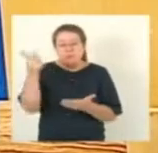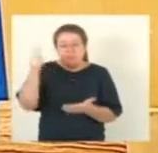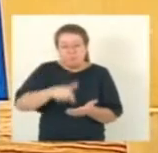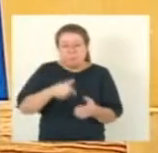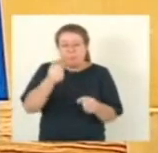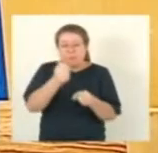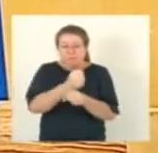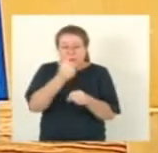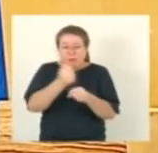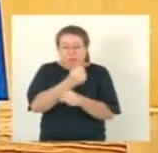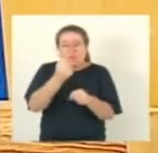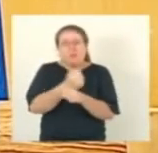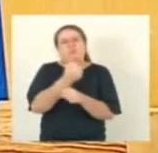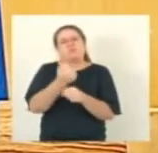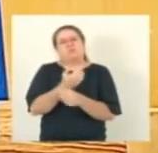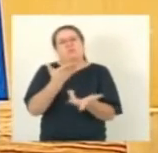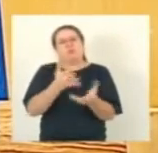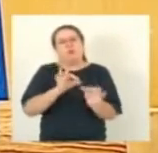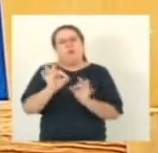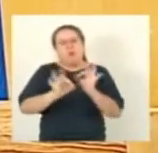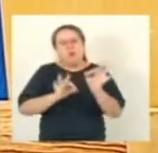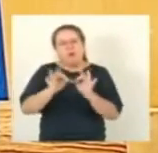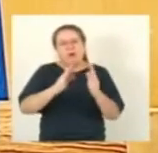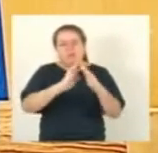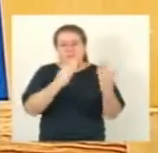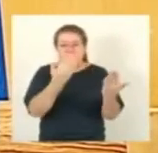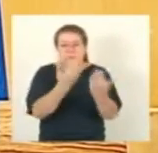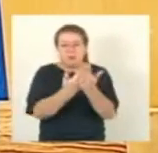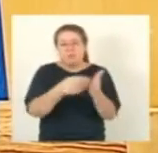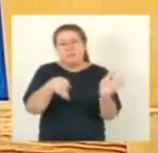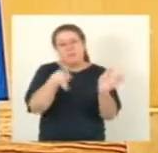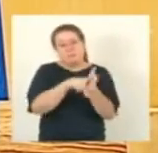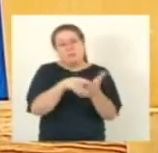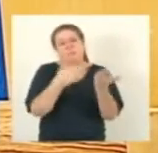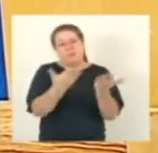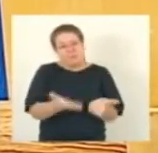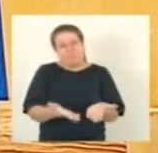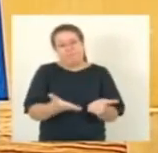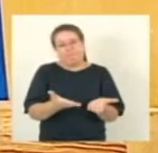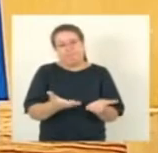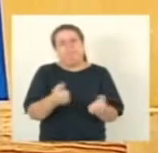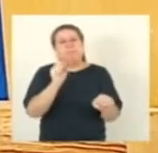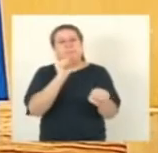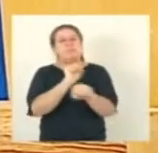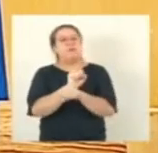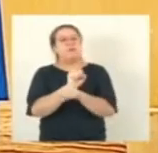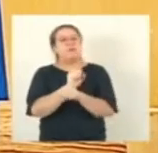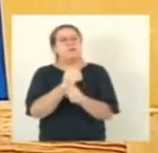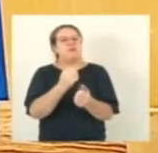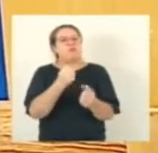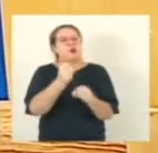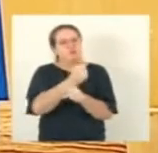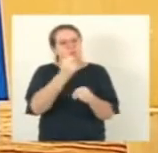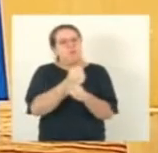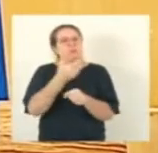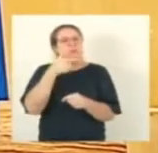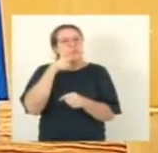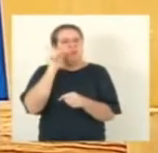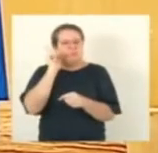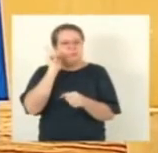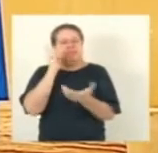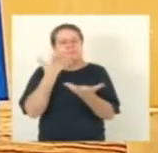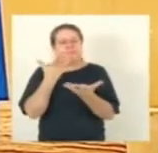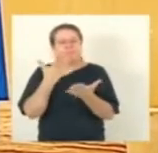da escola Crisóstomo Beleza. E, pela paralisação da obra, os diretores que hoje